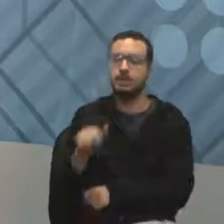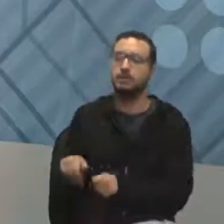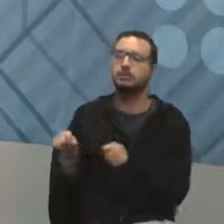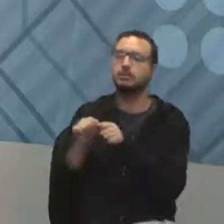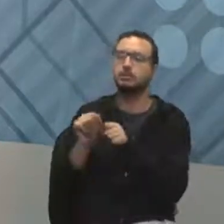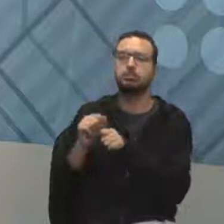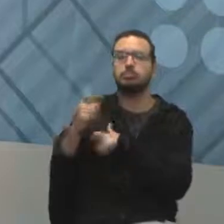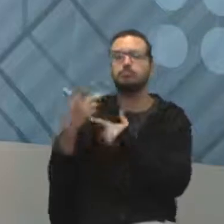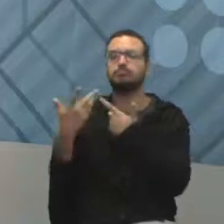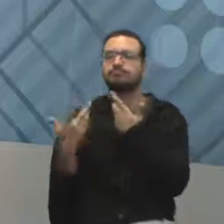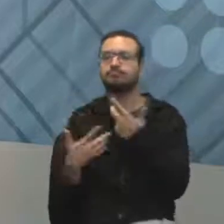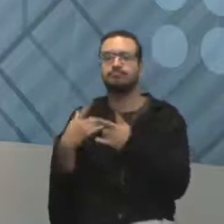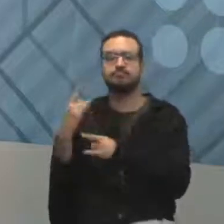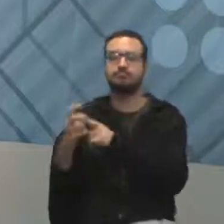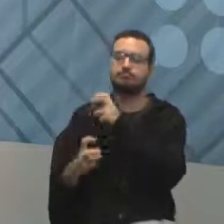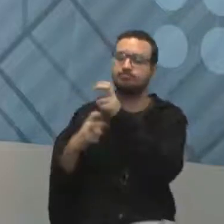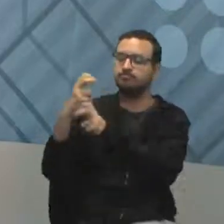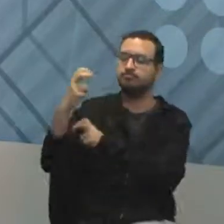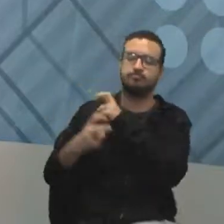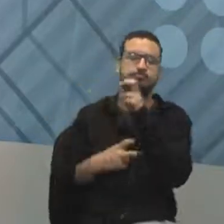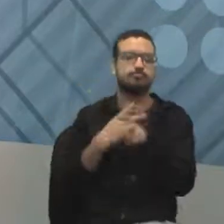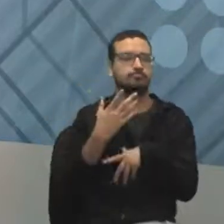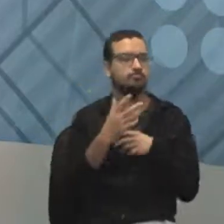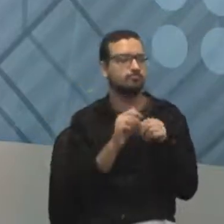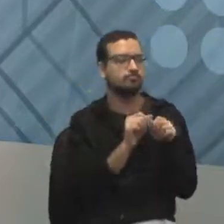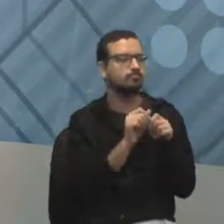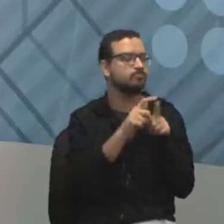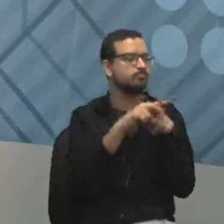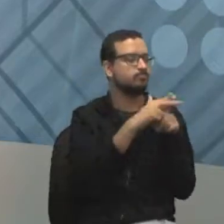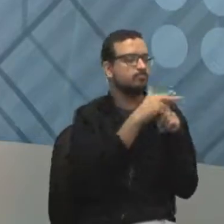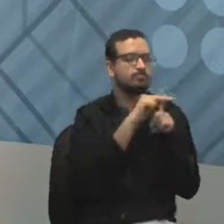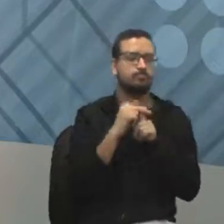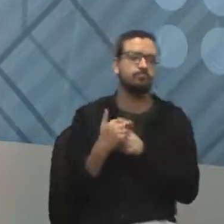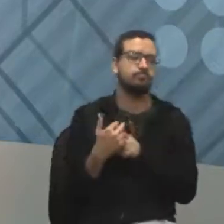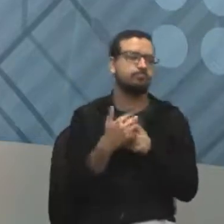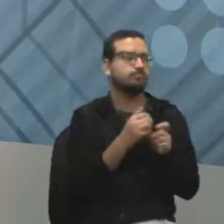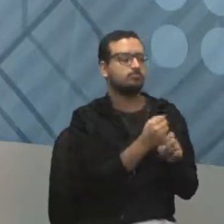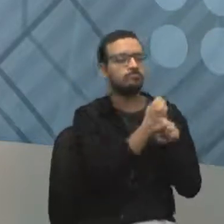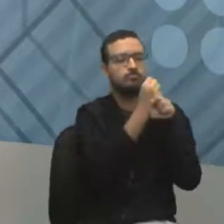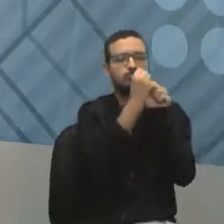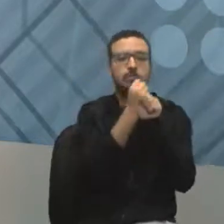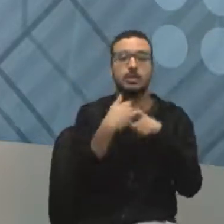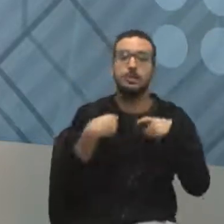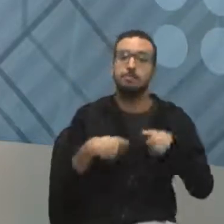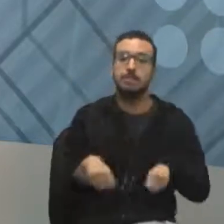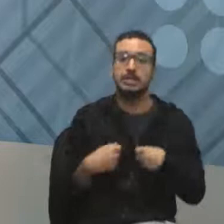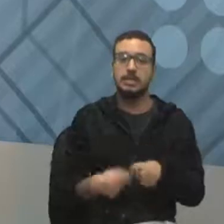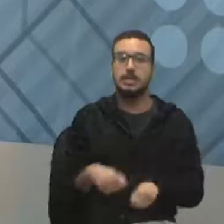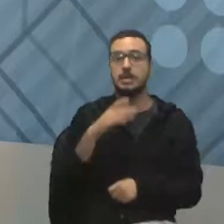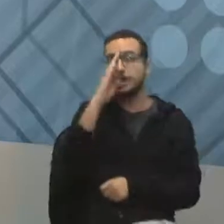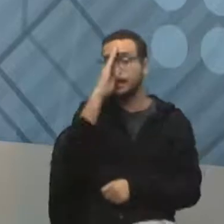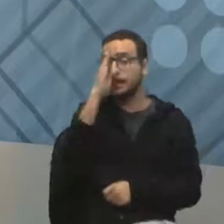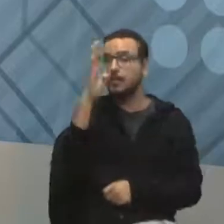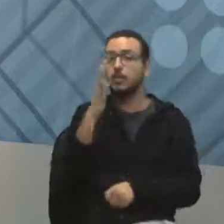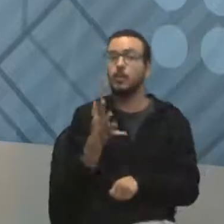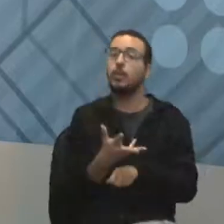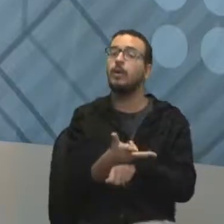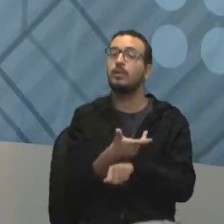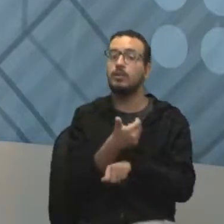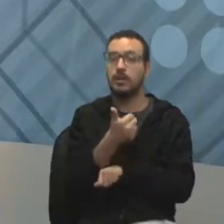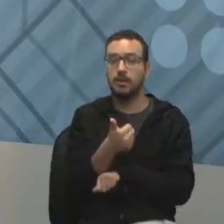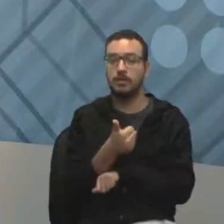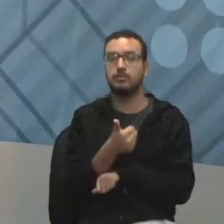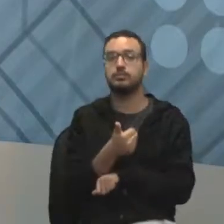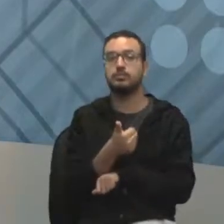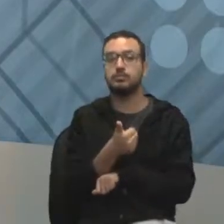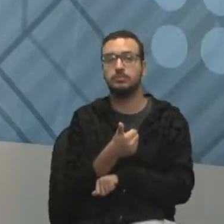roda gigante, um monte de gente trabalhando, tá? Essas pessoas precisam primar pela qualidade e seguir os critérios desta qualidade.